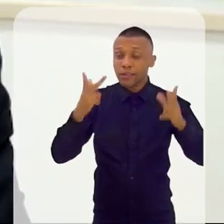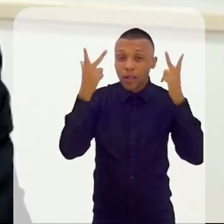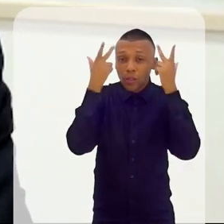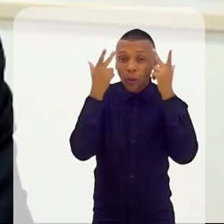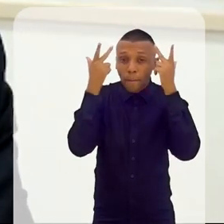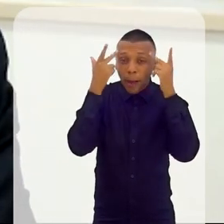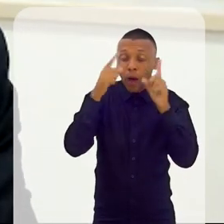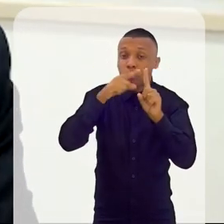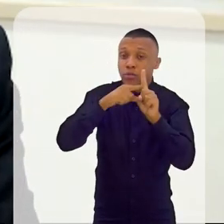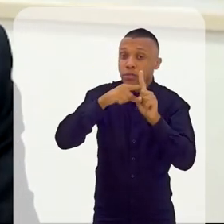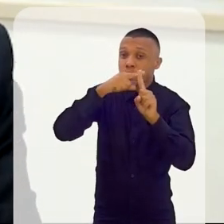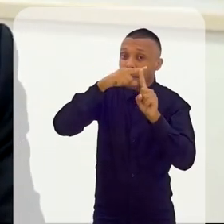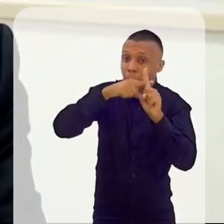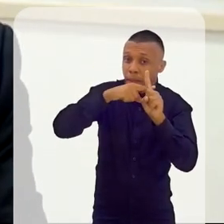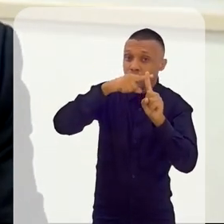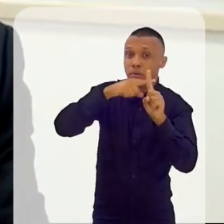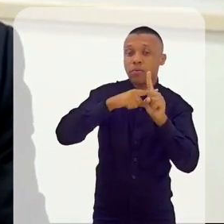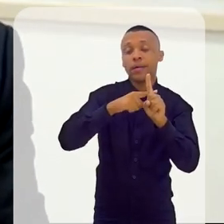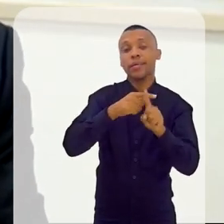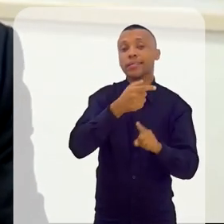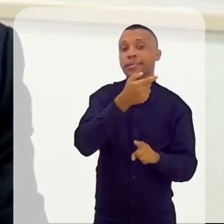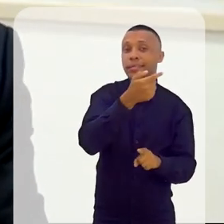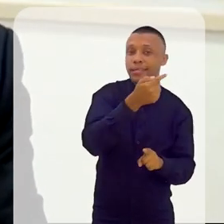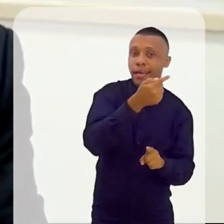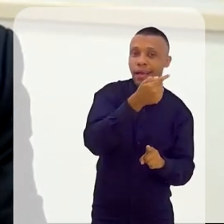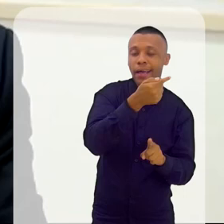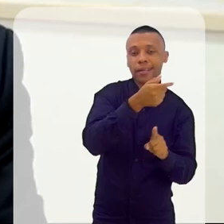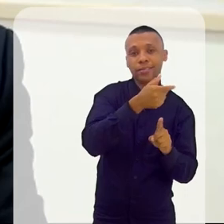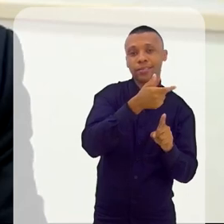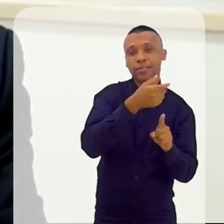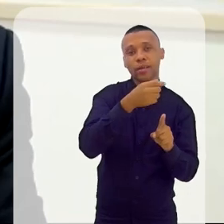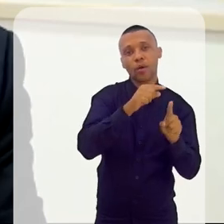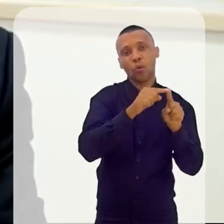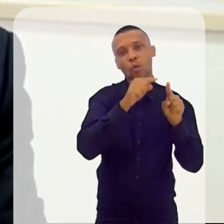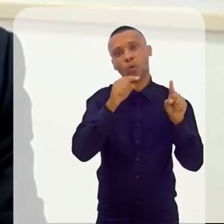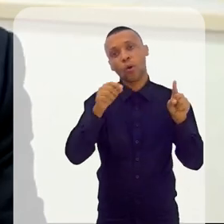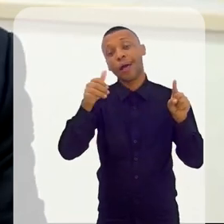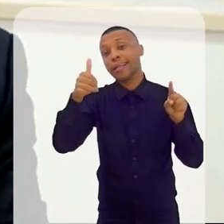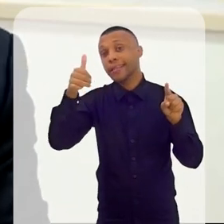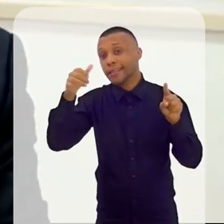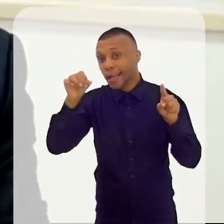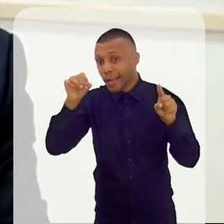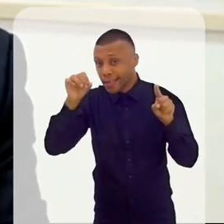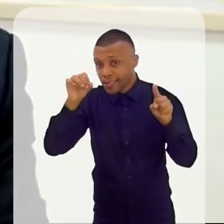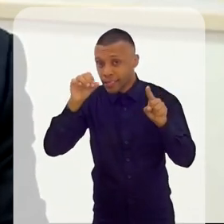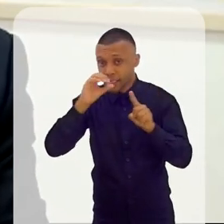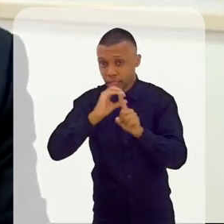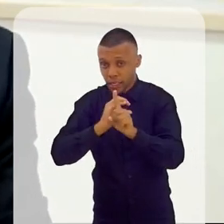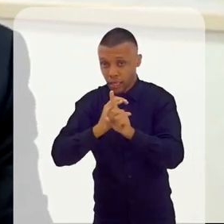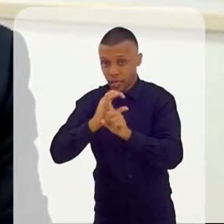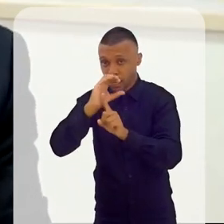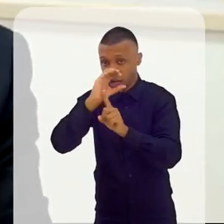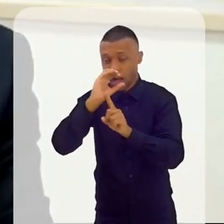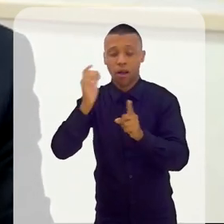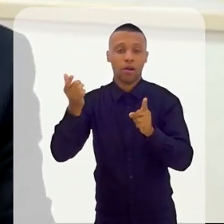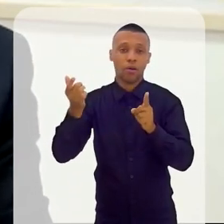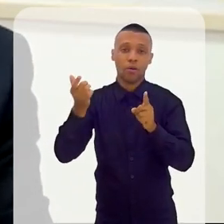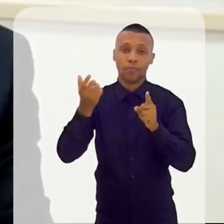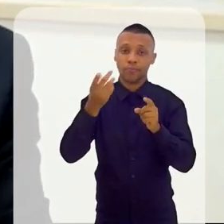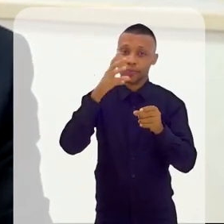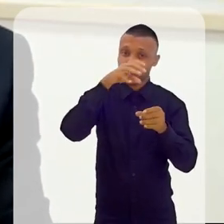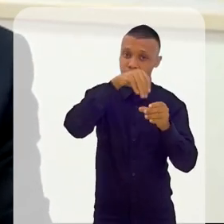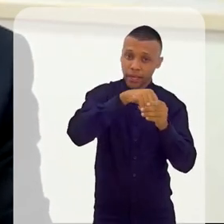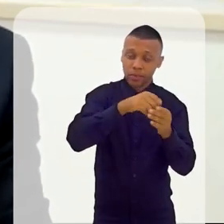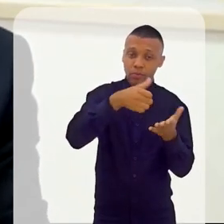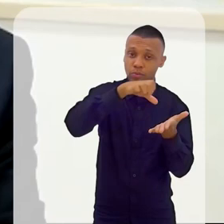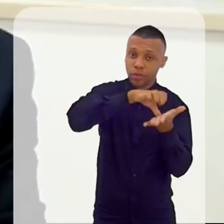de temperatura é de 7 a 10 graus entre o ambiente interno do centro de